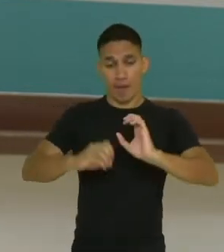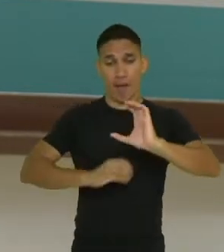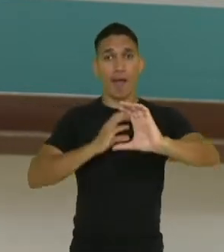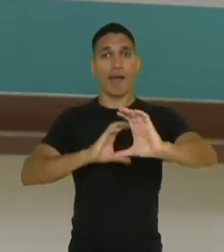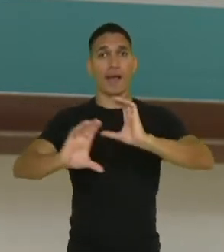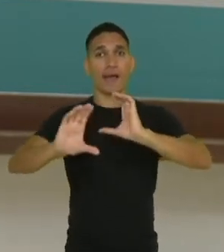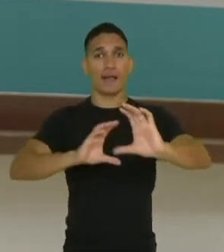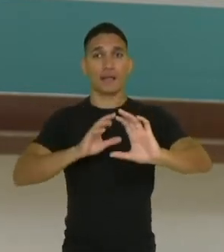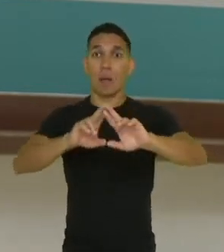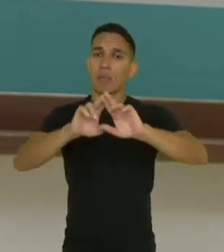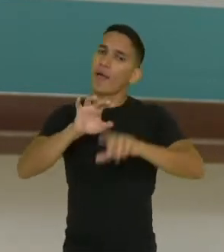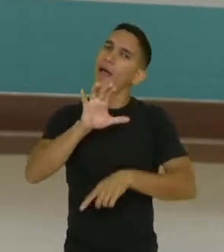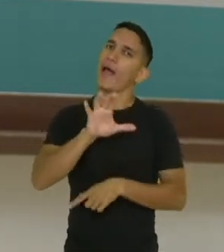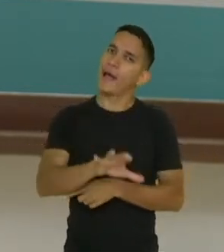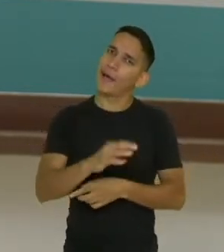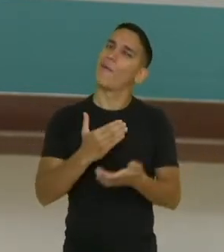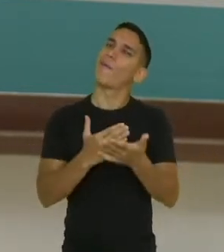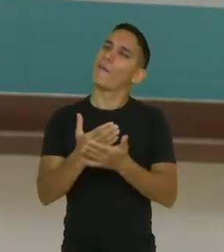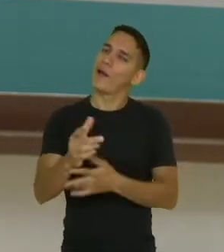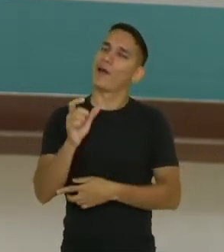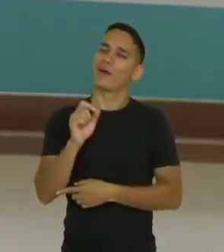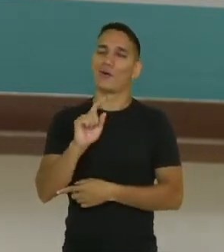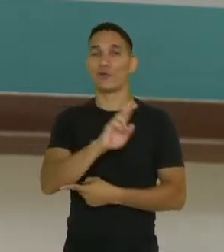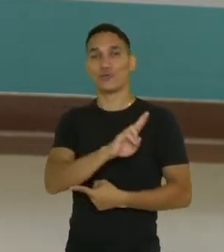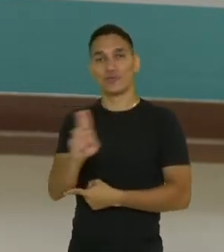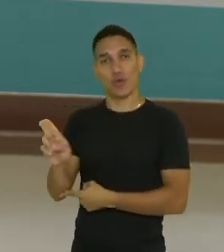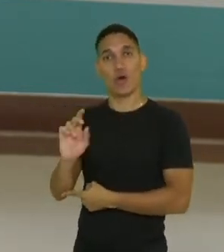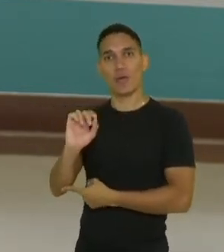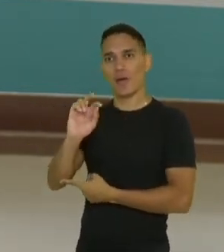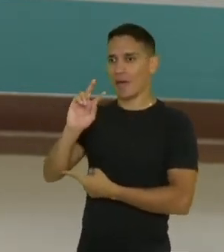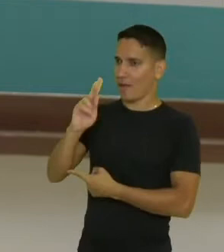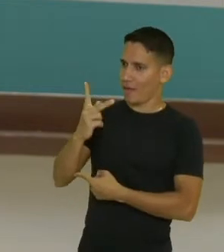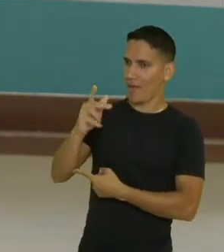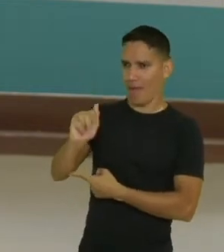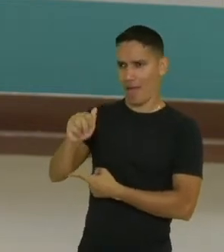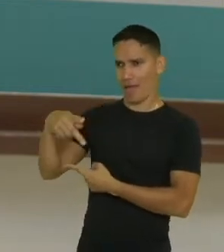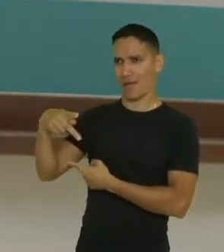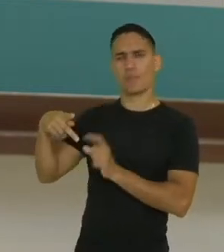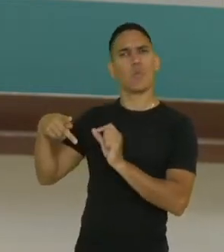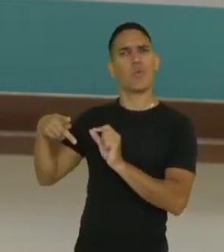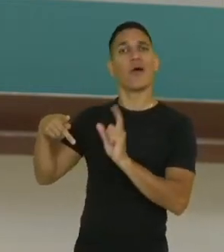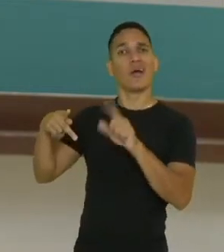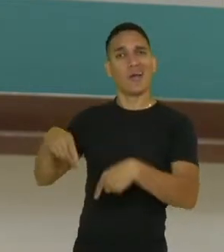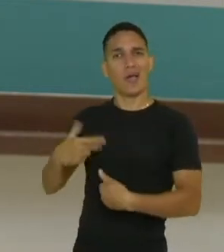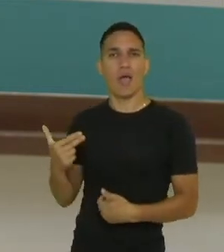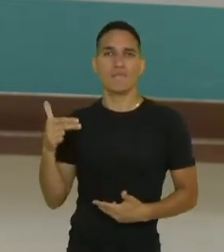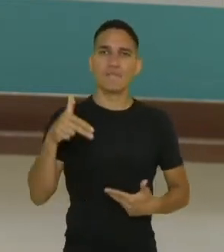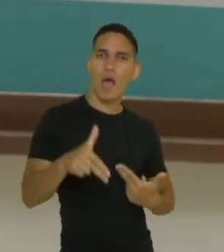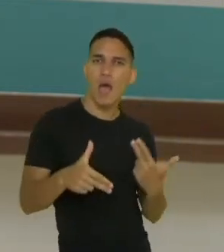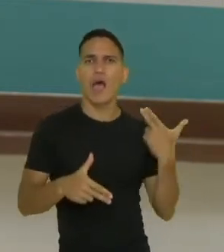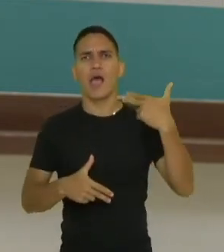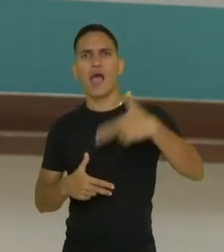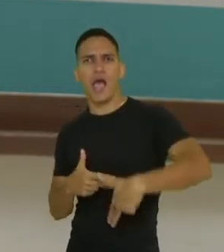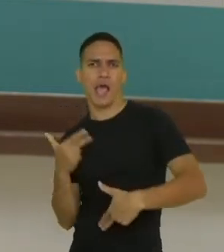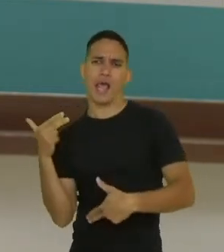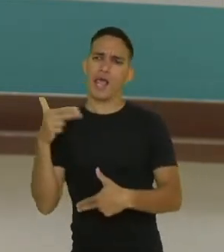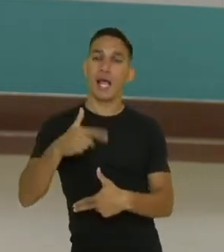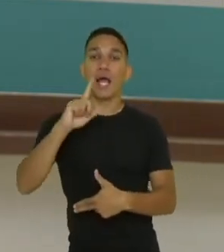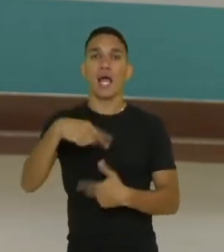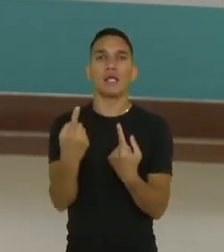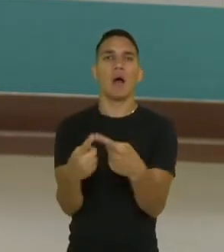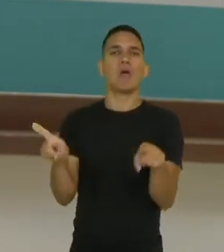Talvez daí vem o nome de rap. Essa música de manifestação,